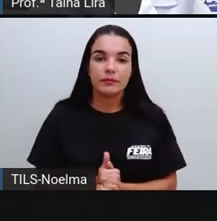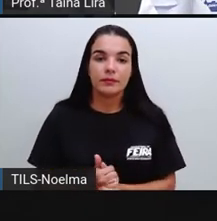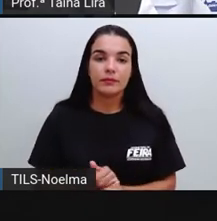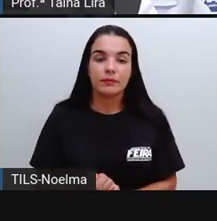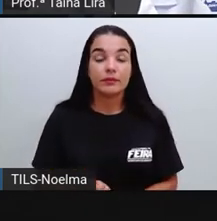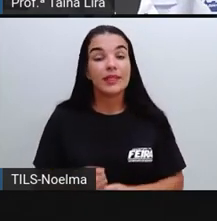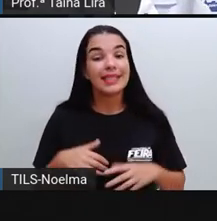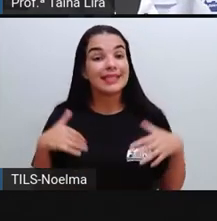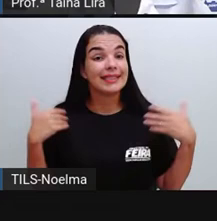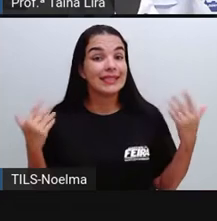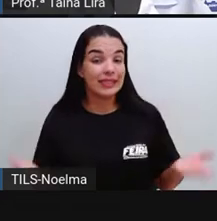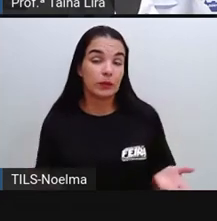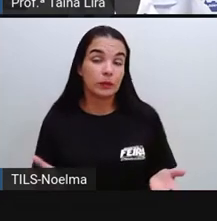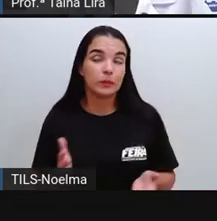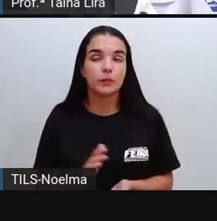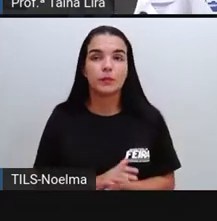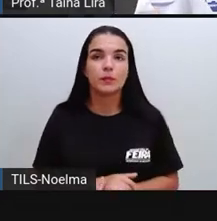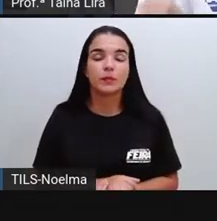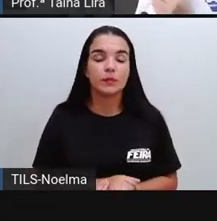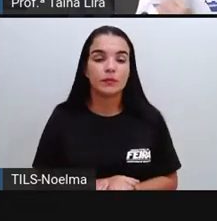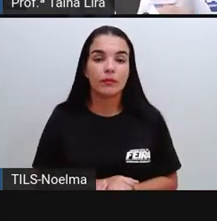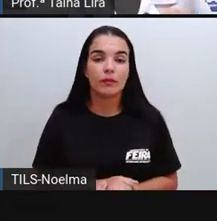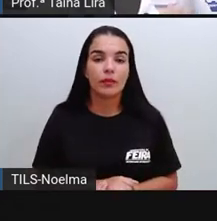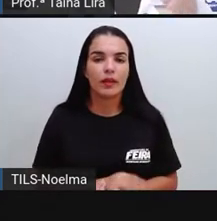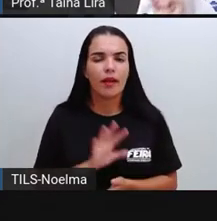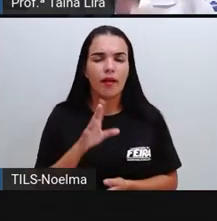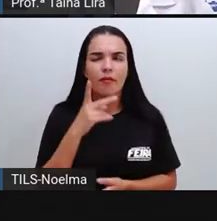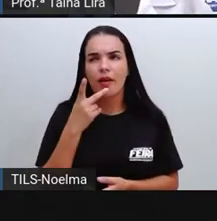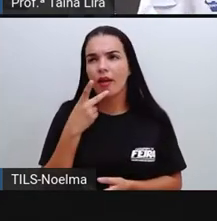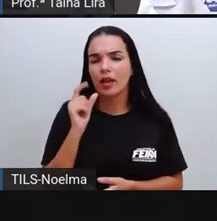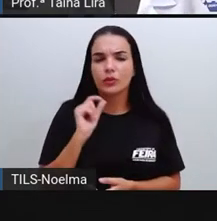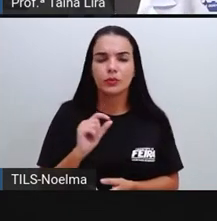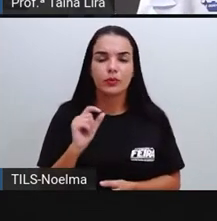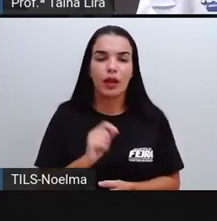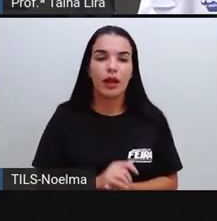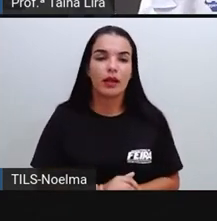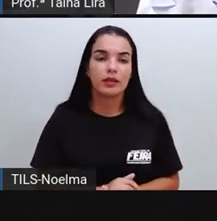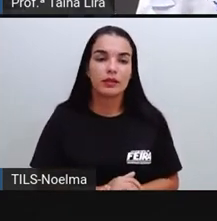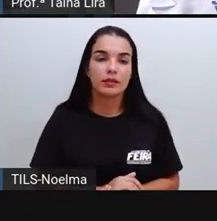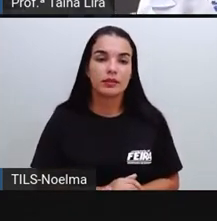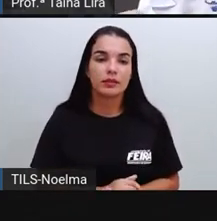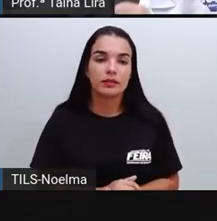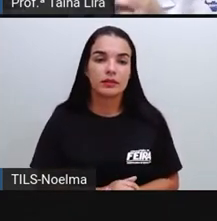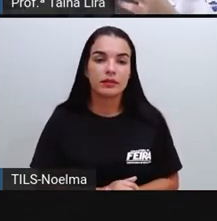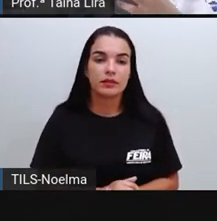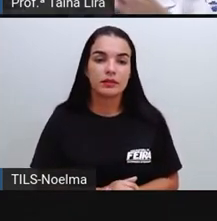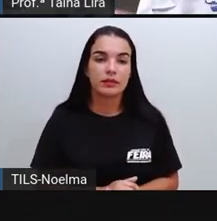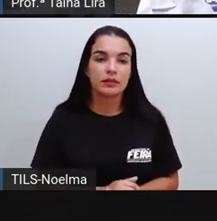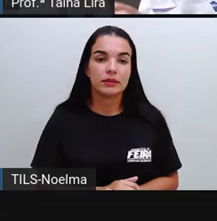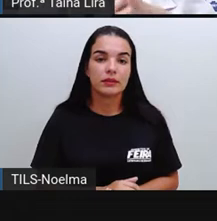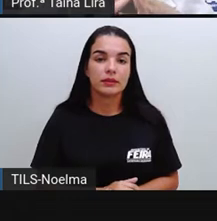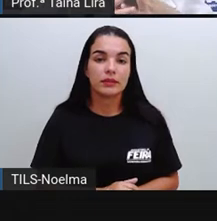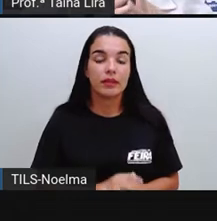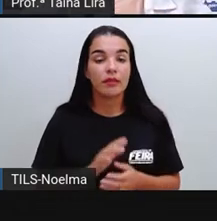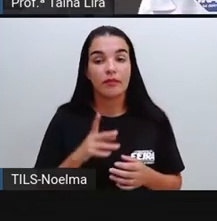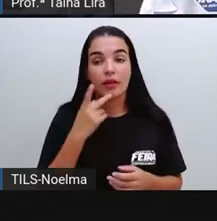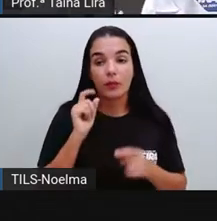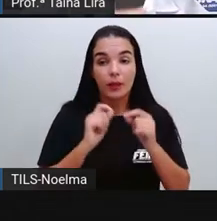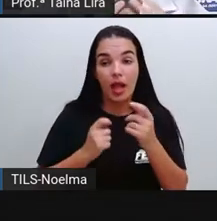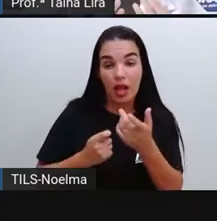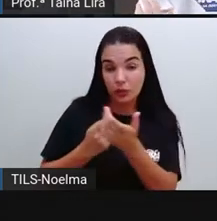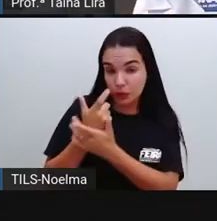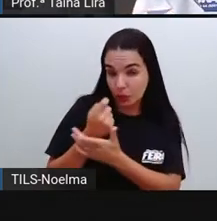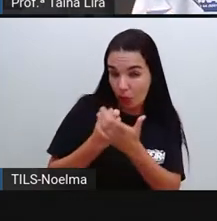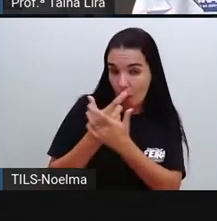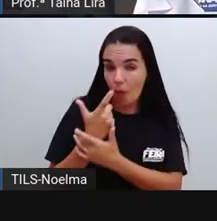Bom, mas, falando aqui, deixa pra eu voltar, falando aqui, né, das compras de Joana,